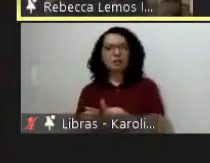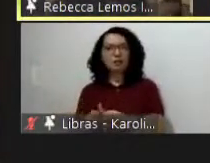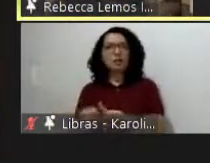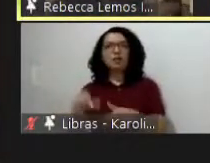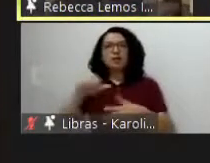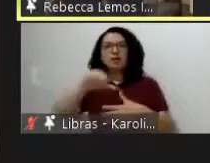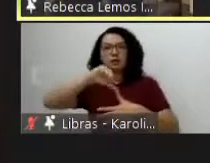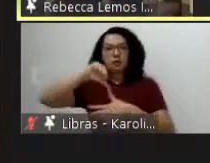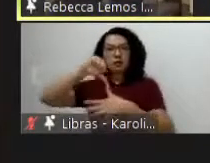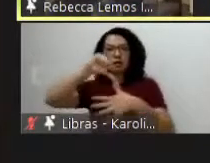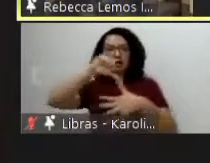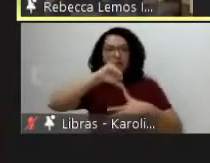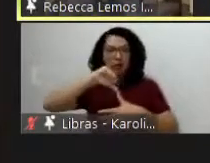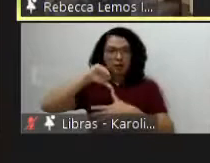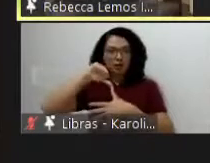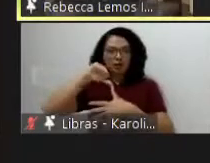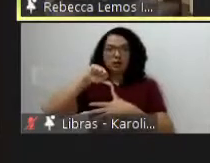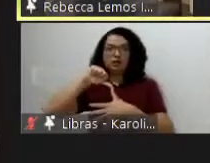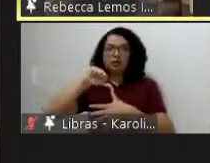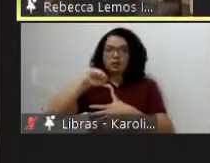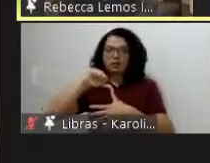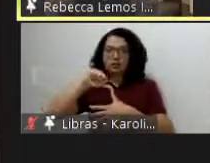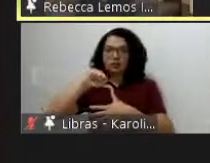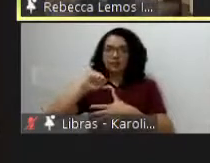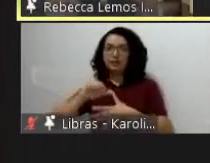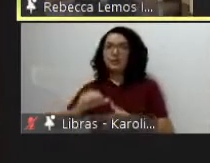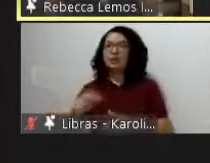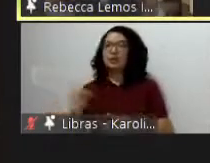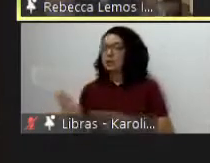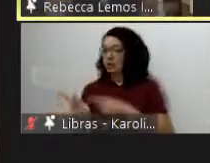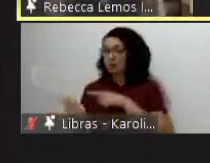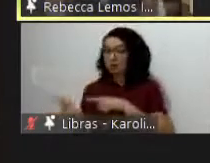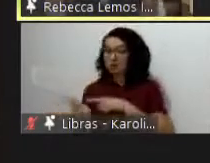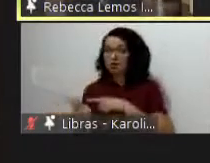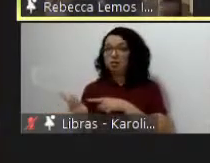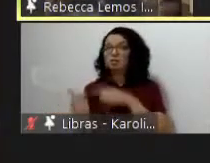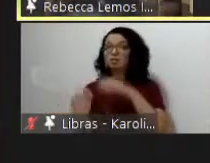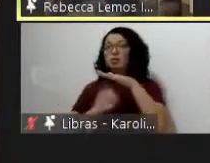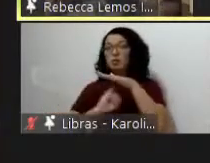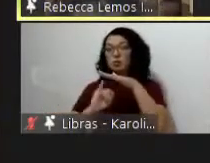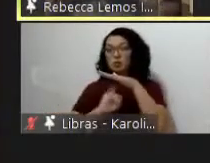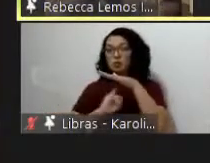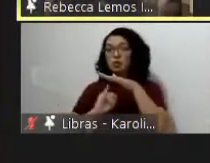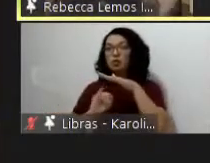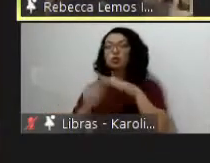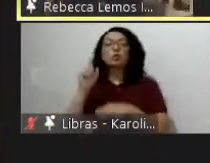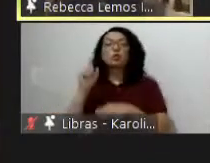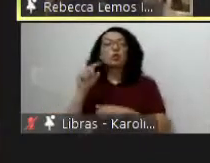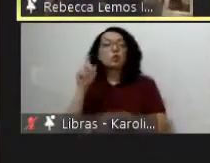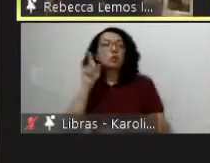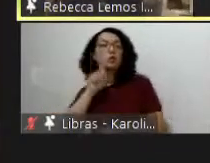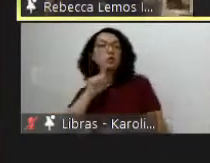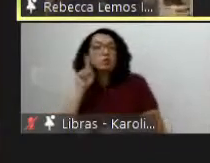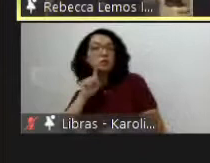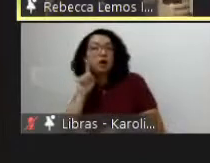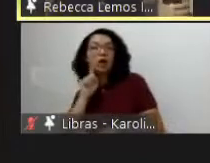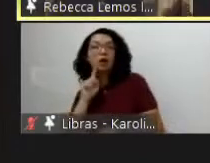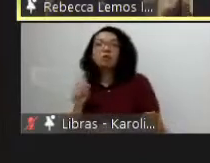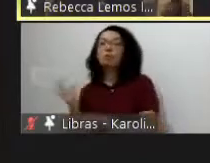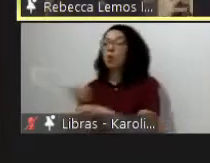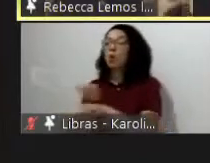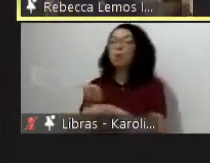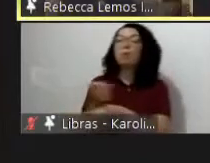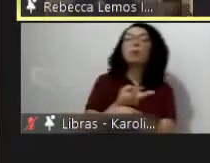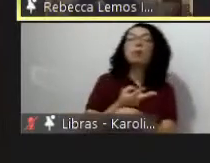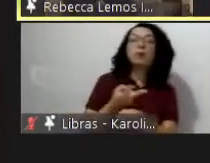agora o primeiro mas eles são bastante cooptados novamente para os Estados Unidos onde agora proliferam centros de estudos